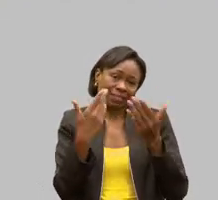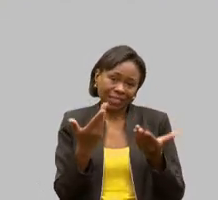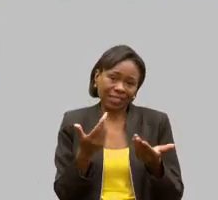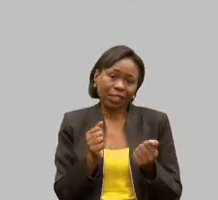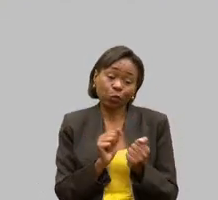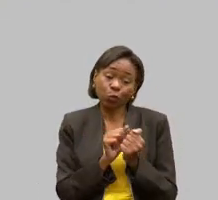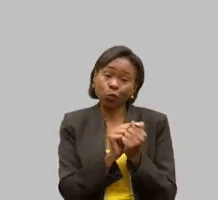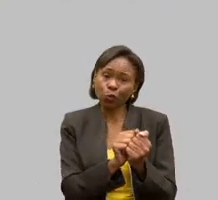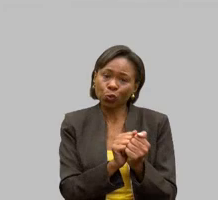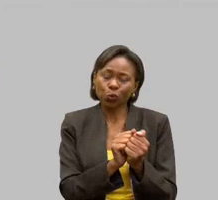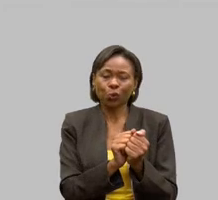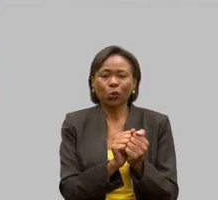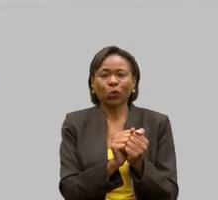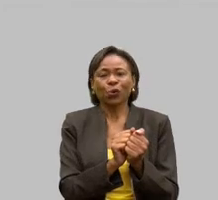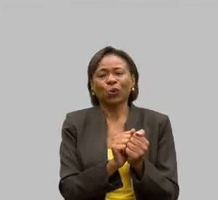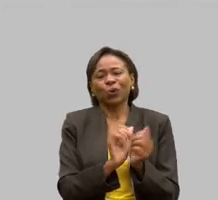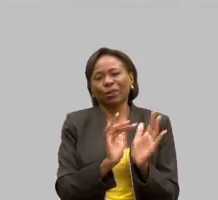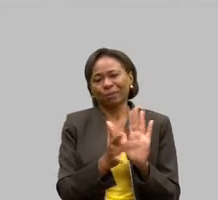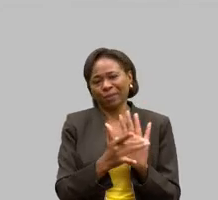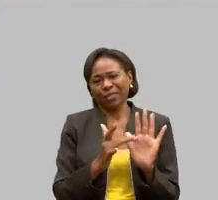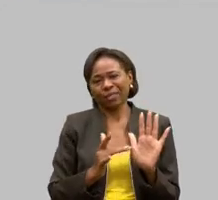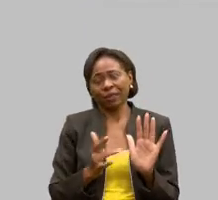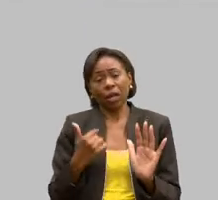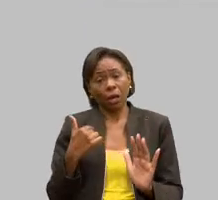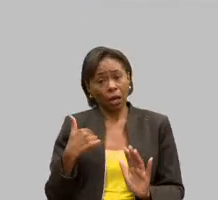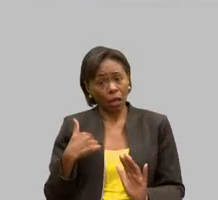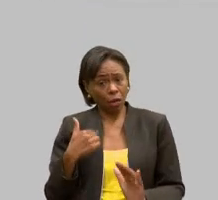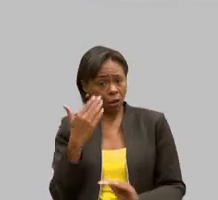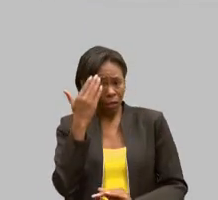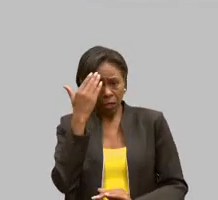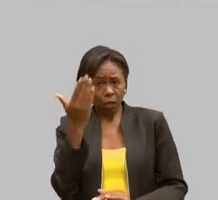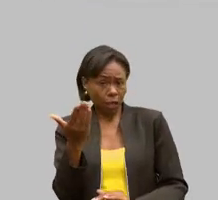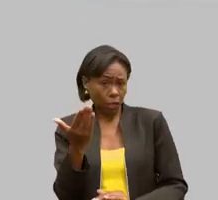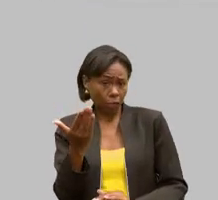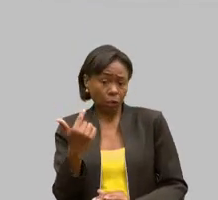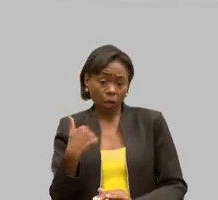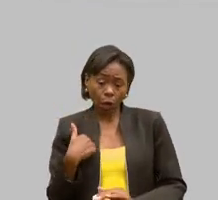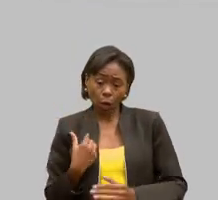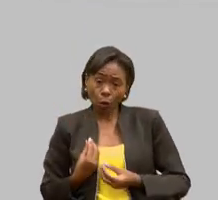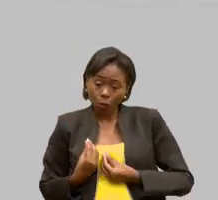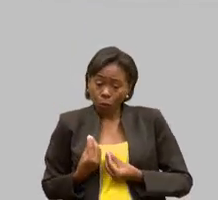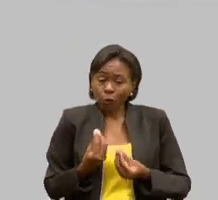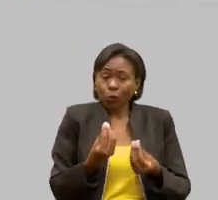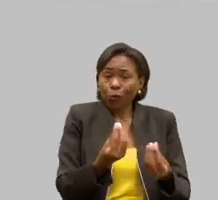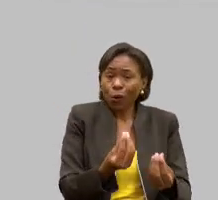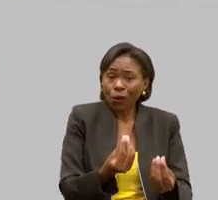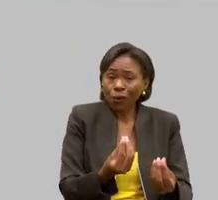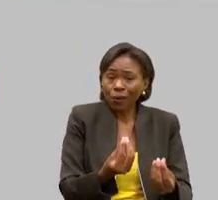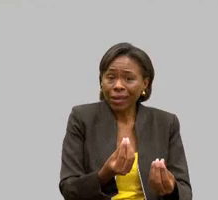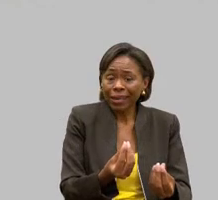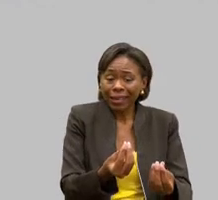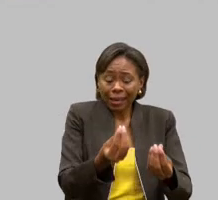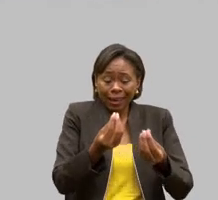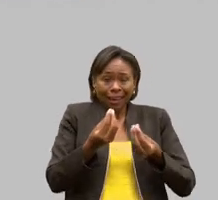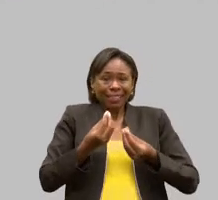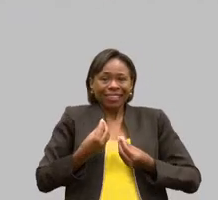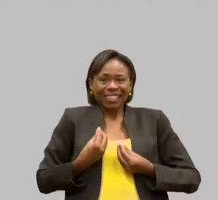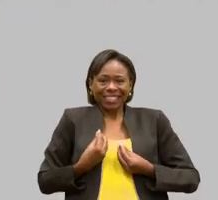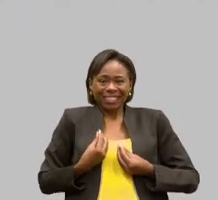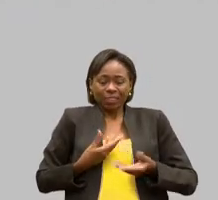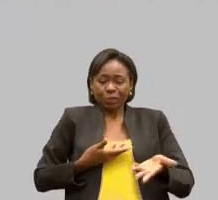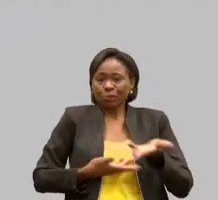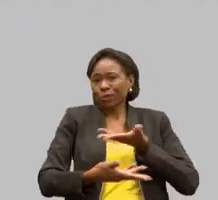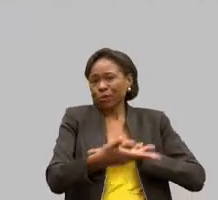Então, eu só tenho que agradecer. Eu me dou e recebo. Entende? Então, a gente ganha. Os dois